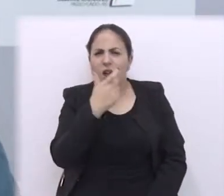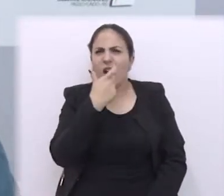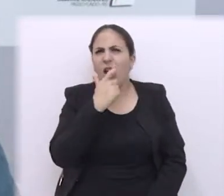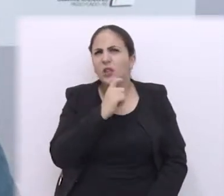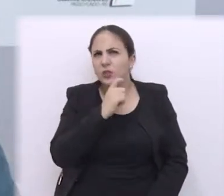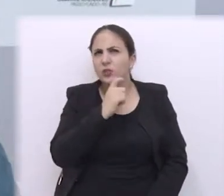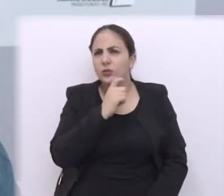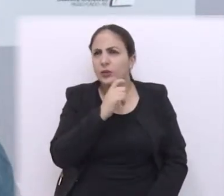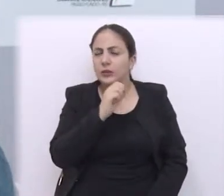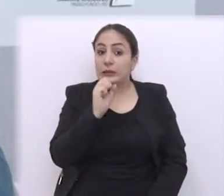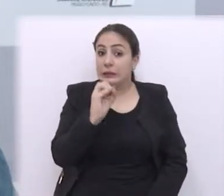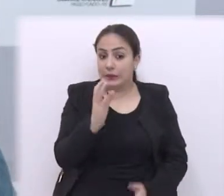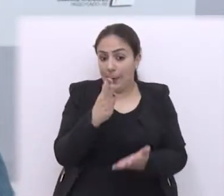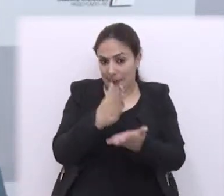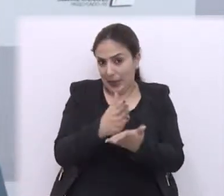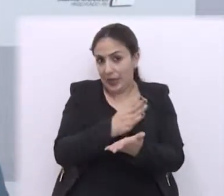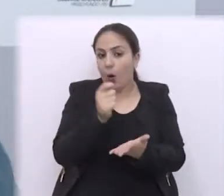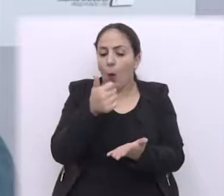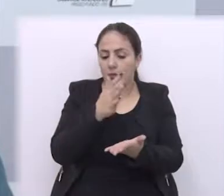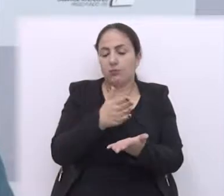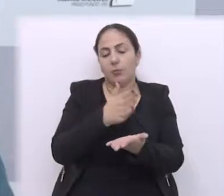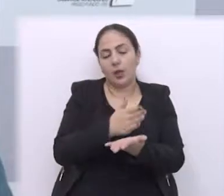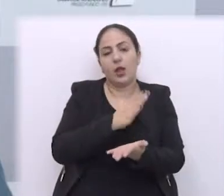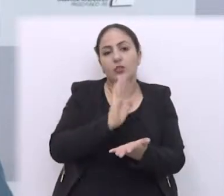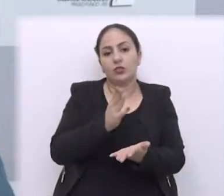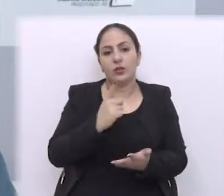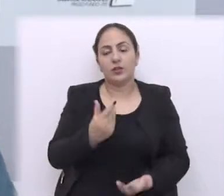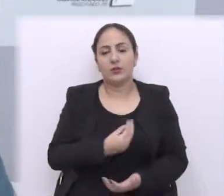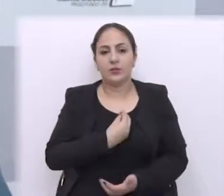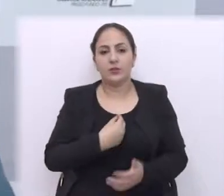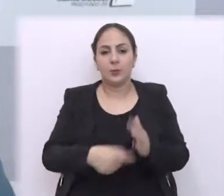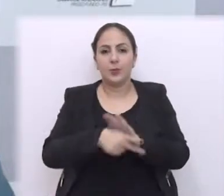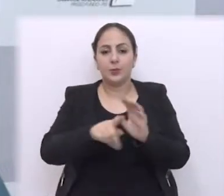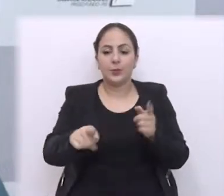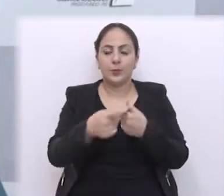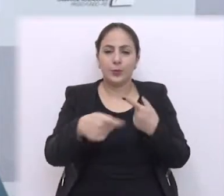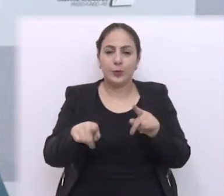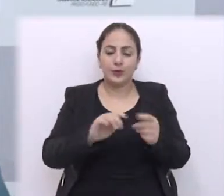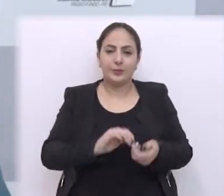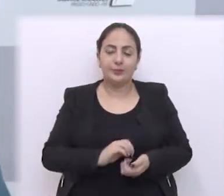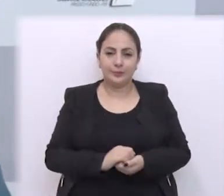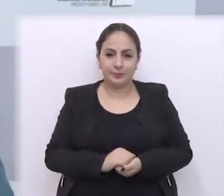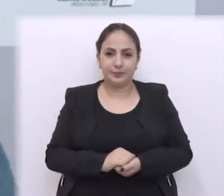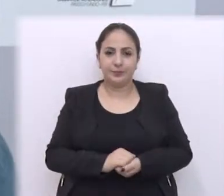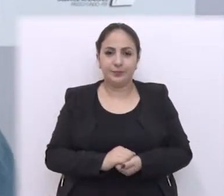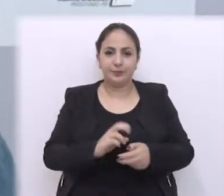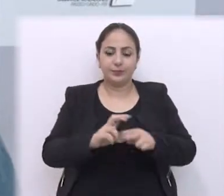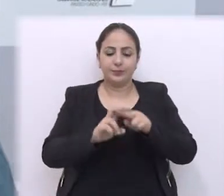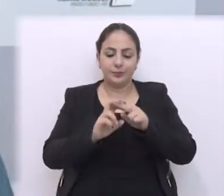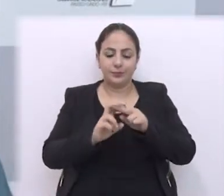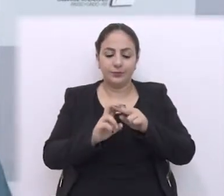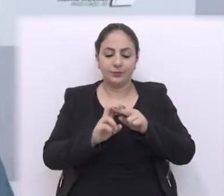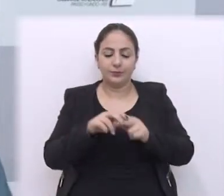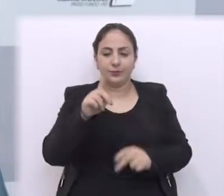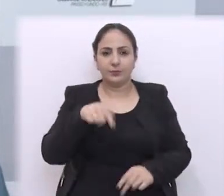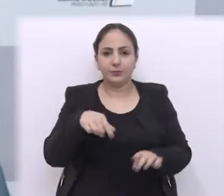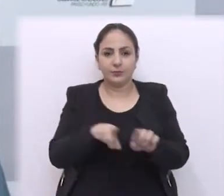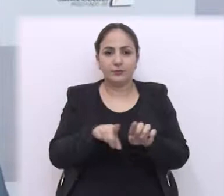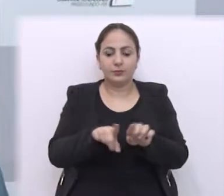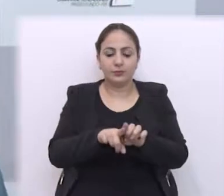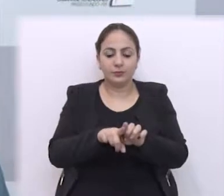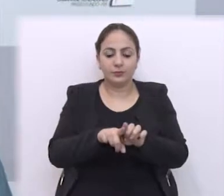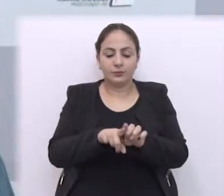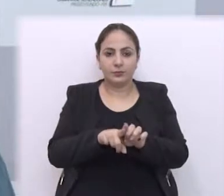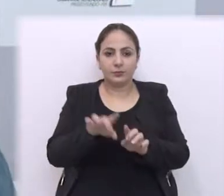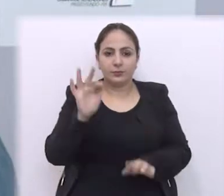alunos, acho que, se não a metade, quase a metade, hoje já vive da própria música. Então, isso seria